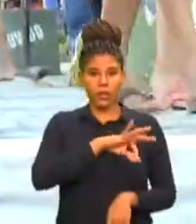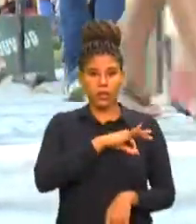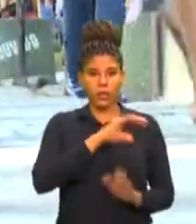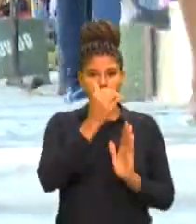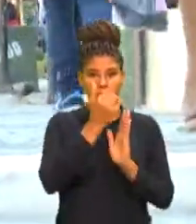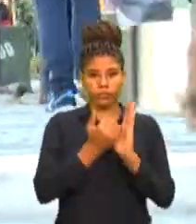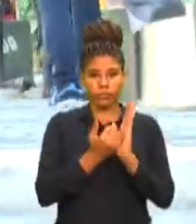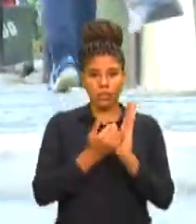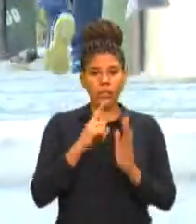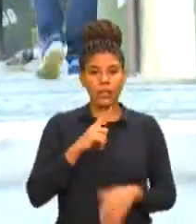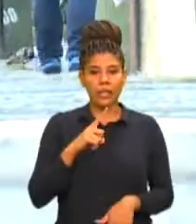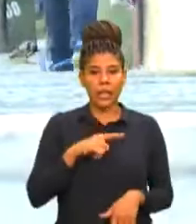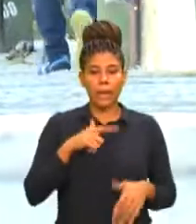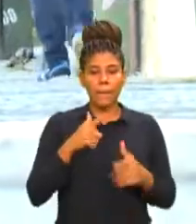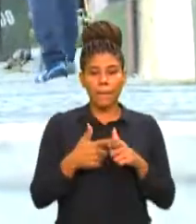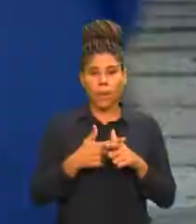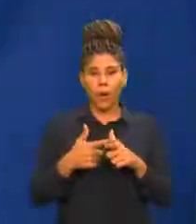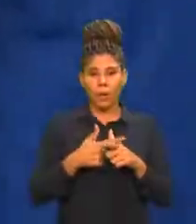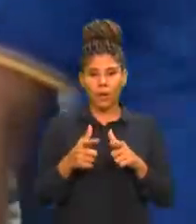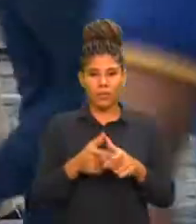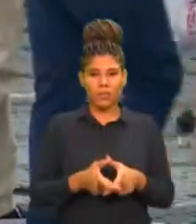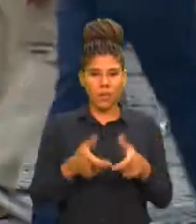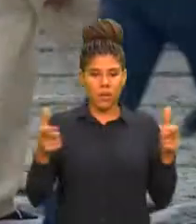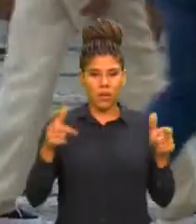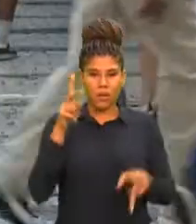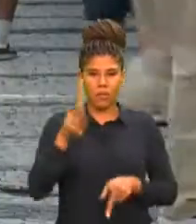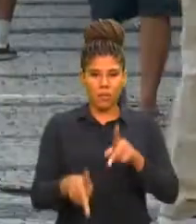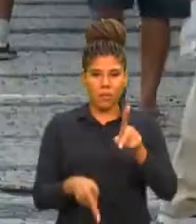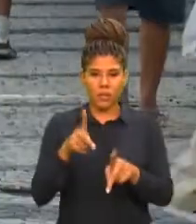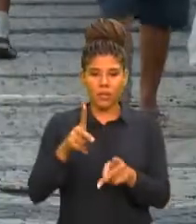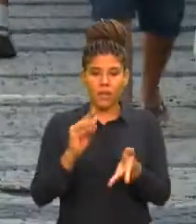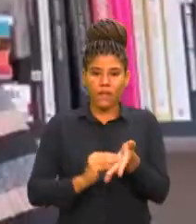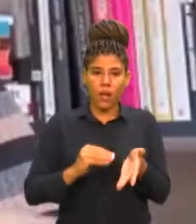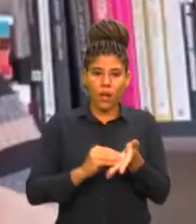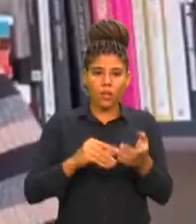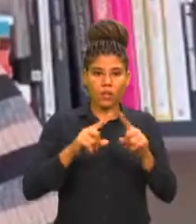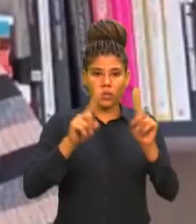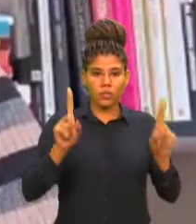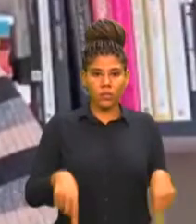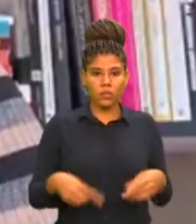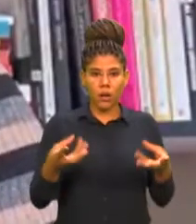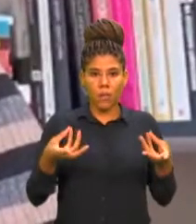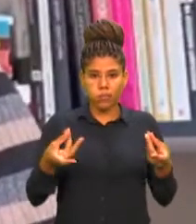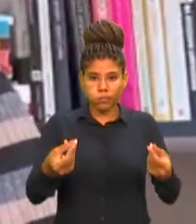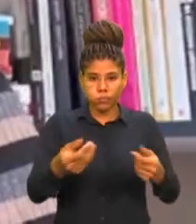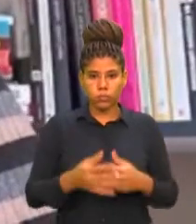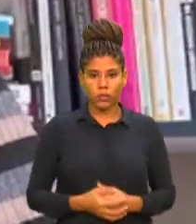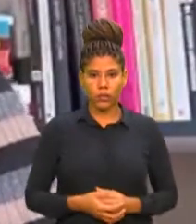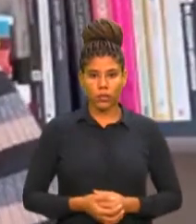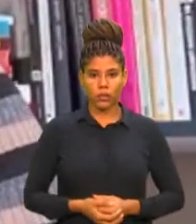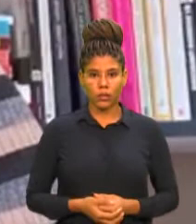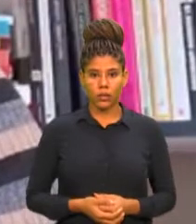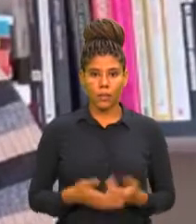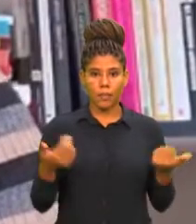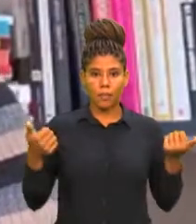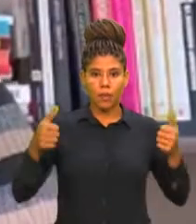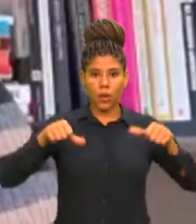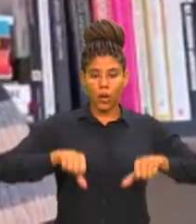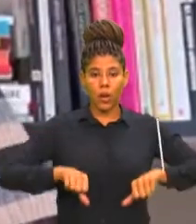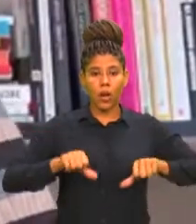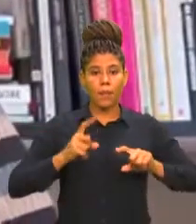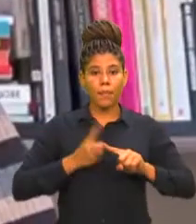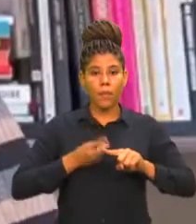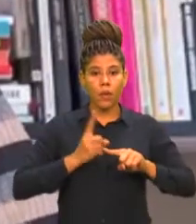problema de boa parte da população, a falta de planejamento nas contas. Só veio piorando, por quê? Porque houve um aumento do